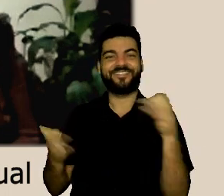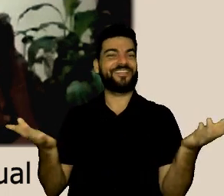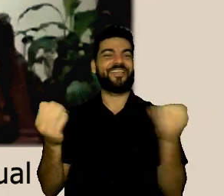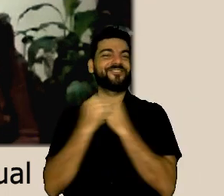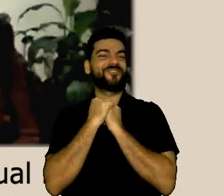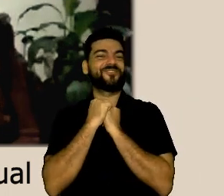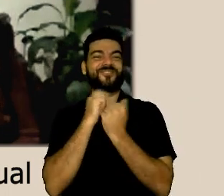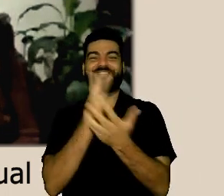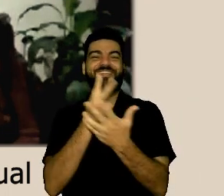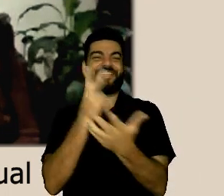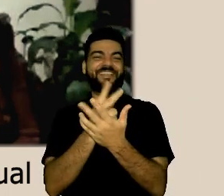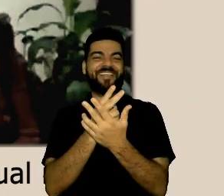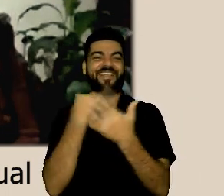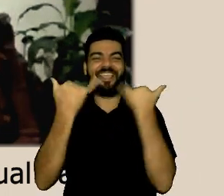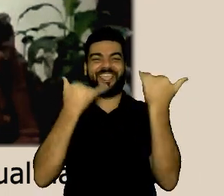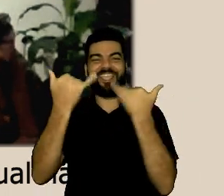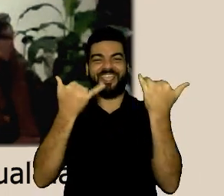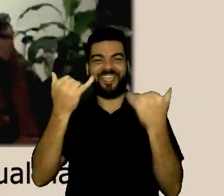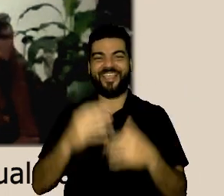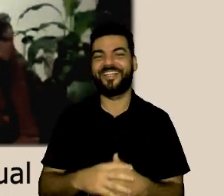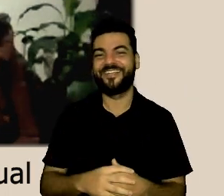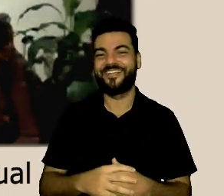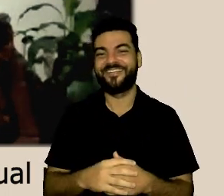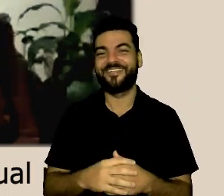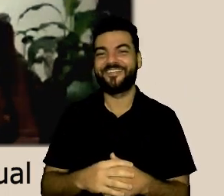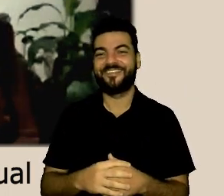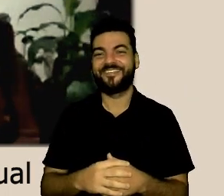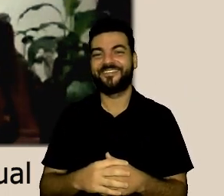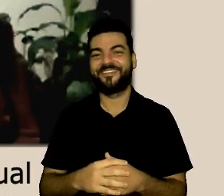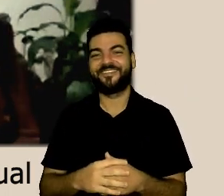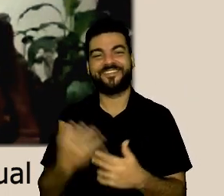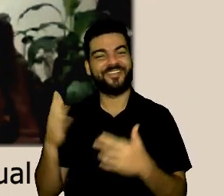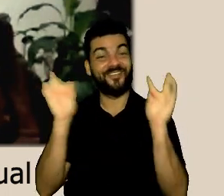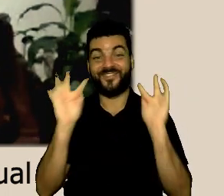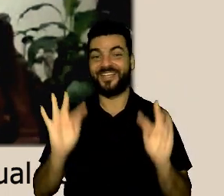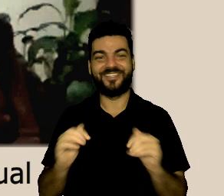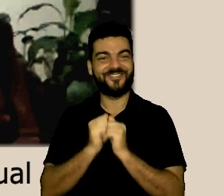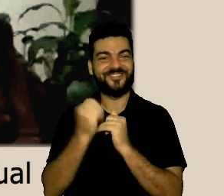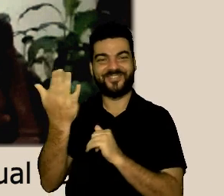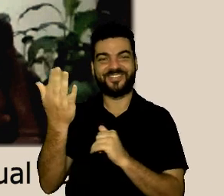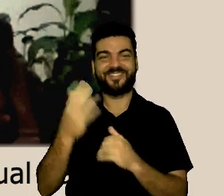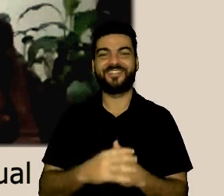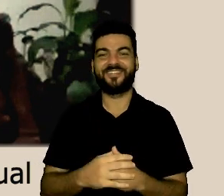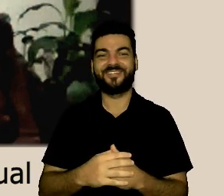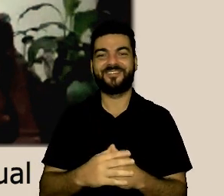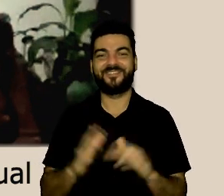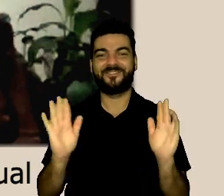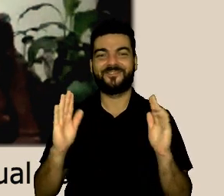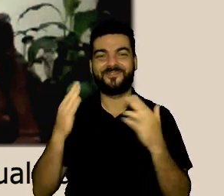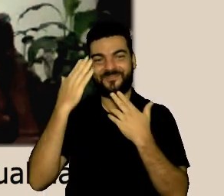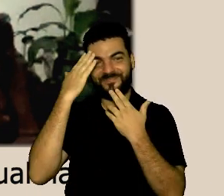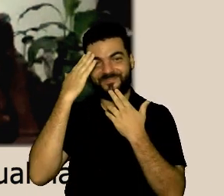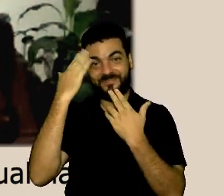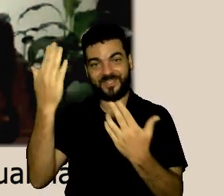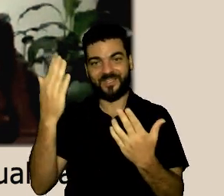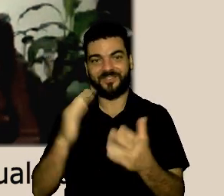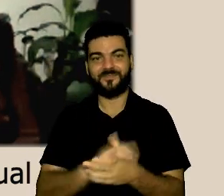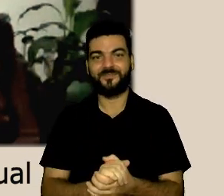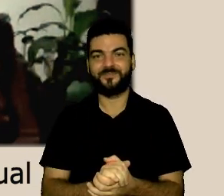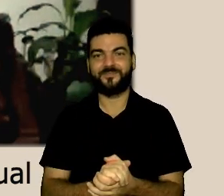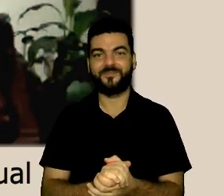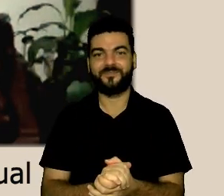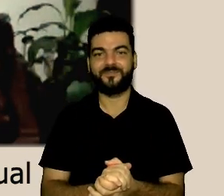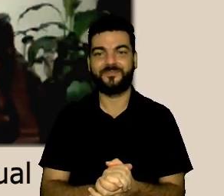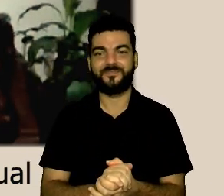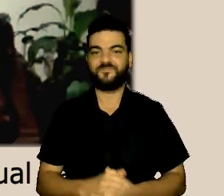gato dele eu com felicidade estar aqui com você João é com você Johnny fale